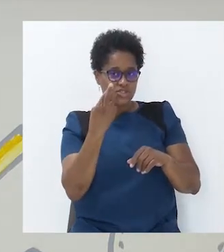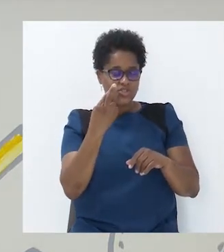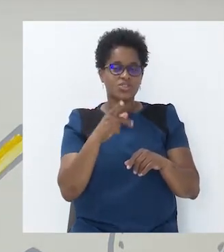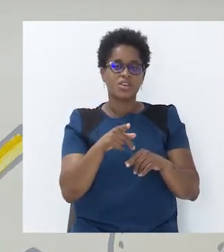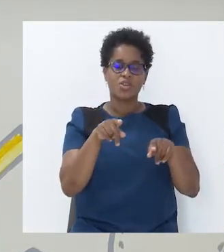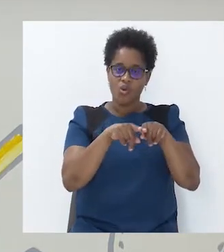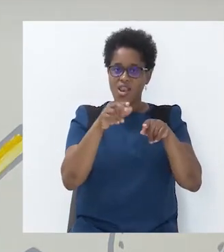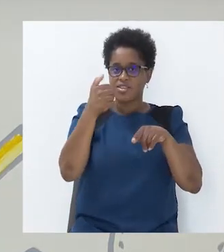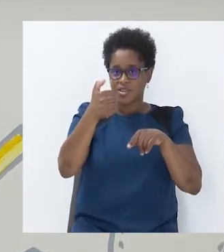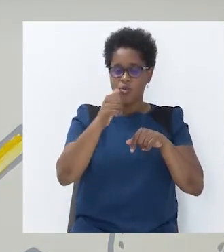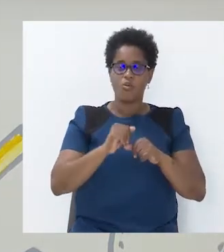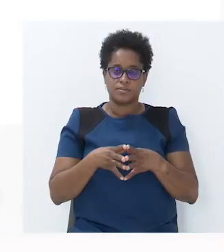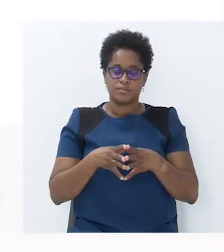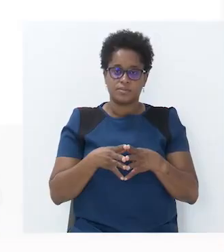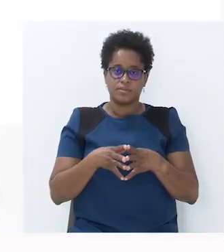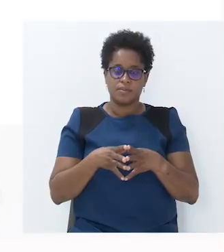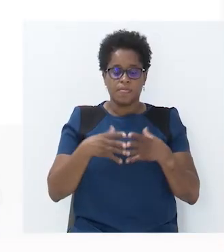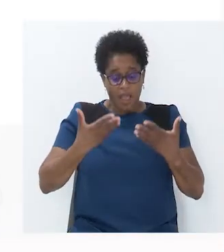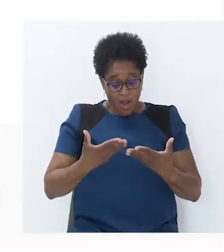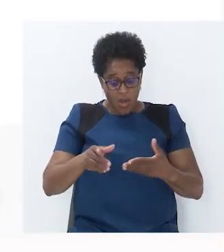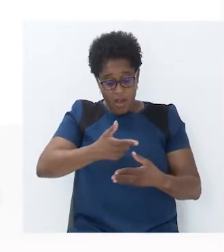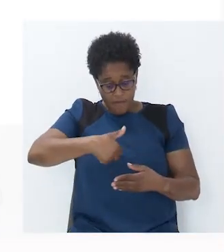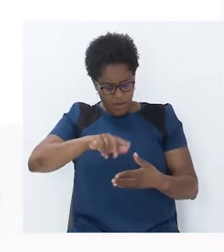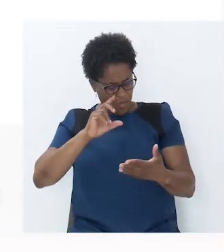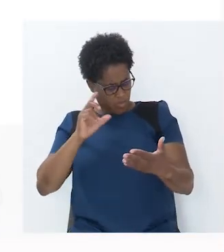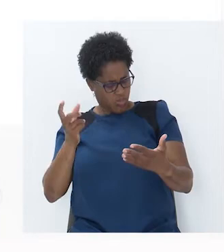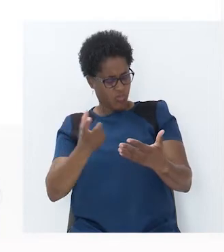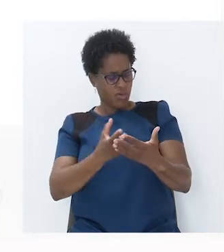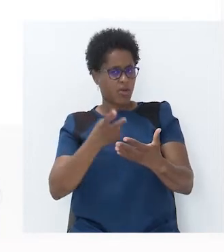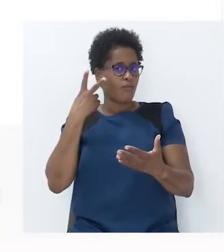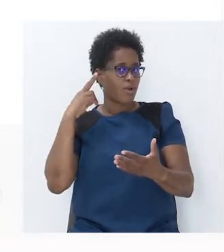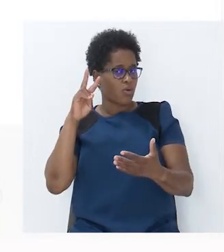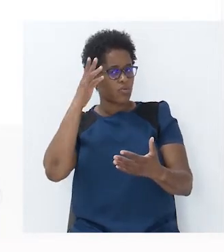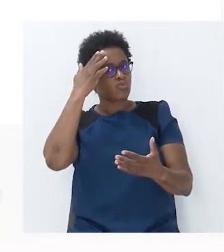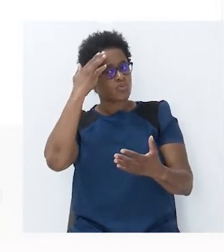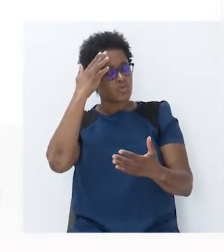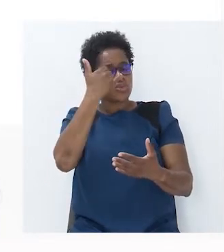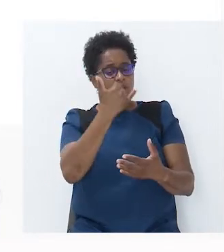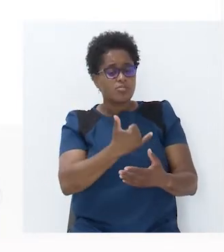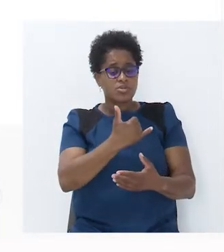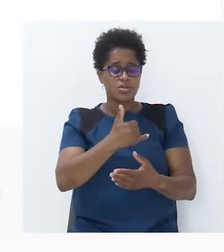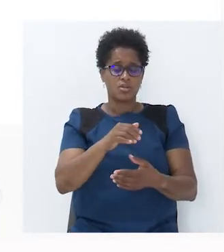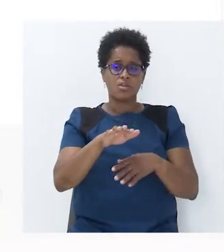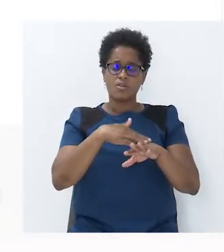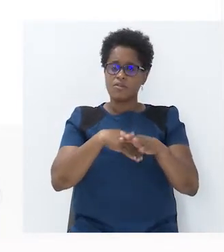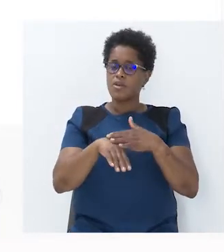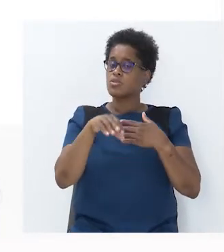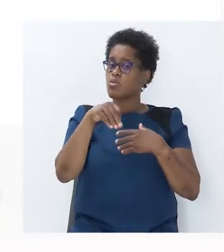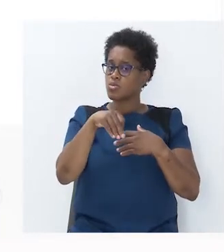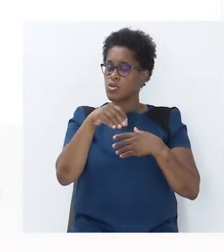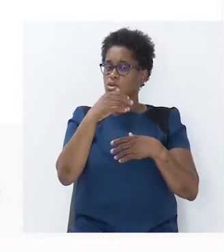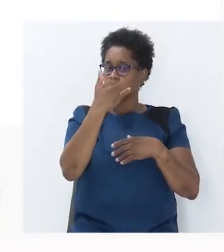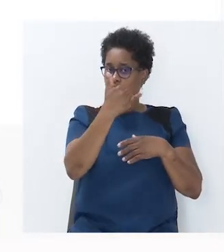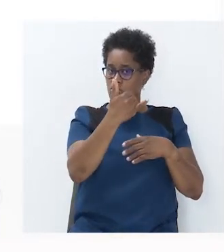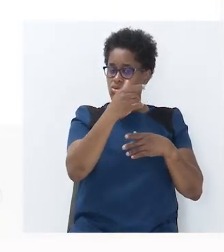igual a 5. Vamos agora procurar o valor do Y. Vamos montar a proporção. 2